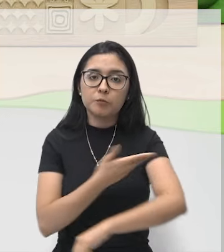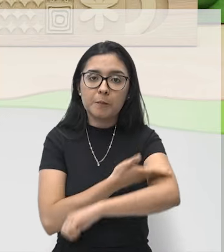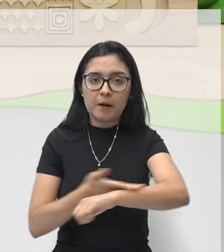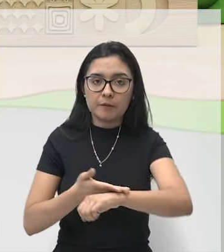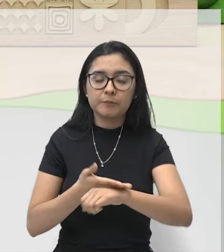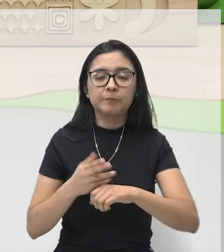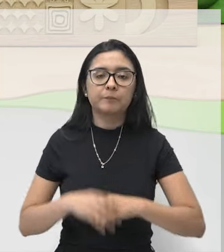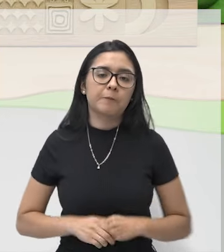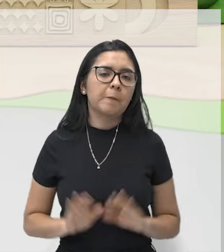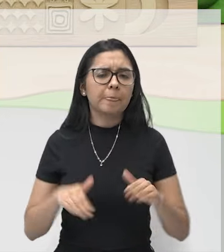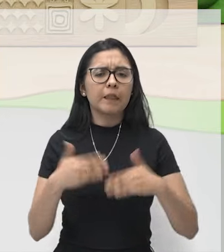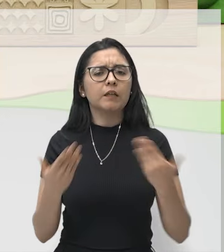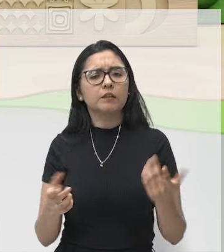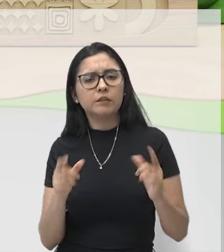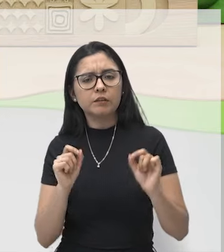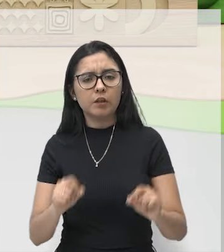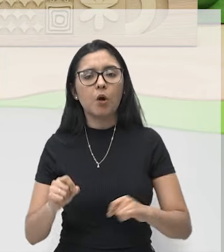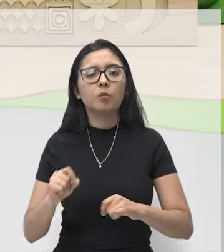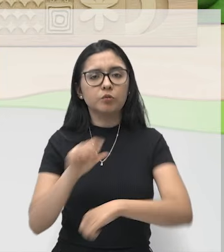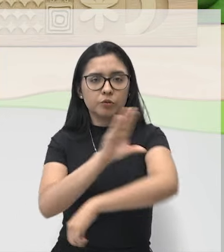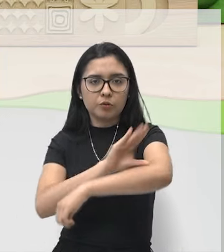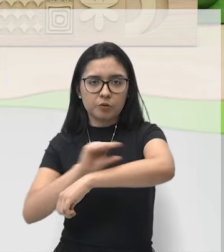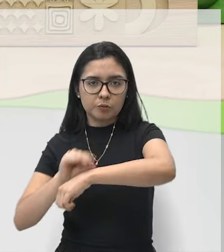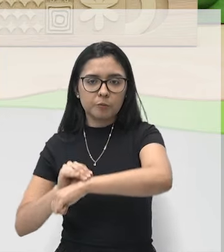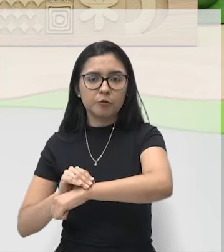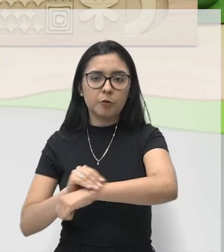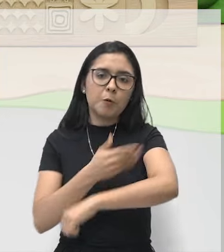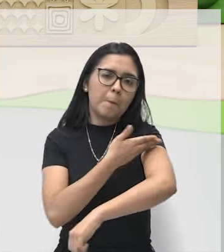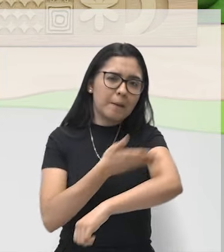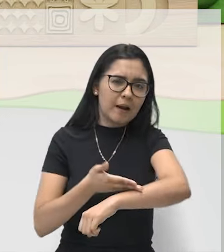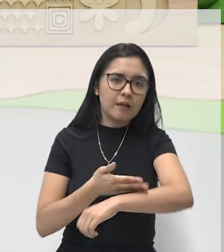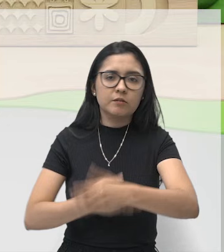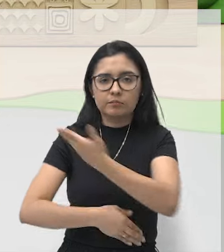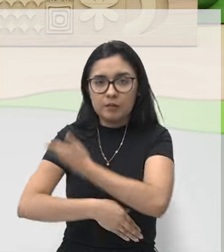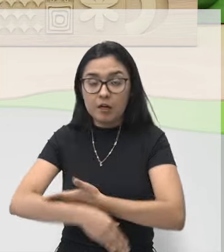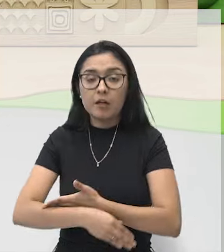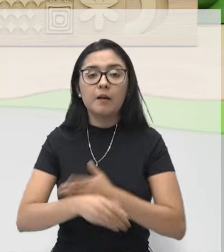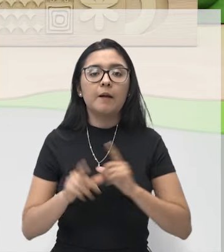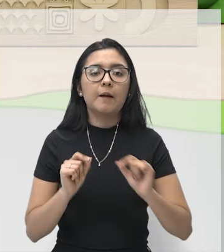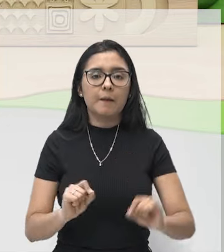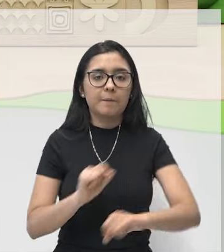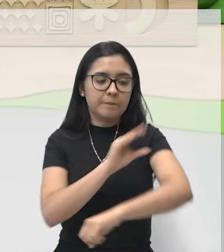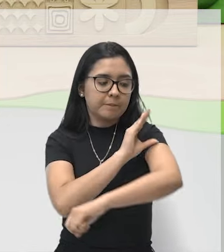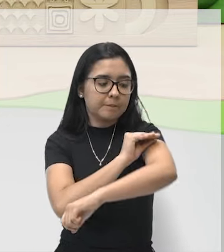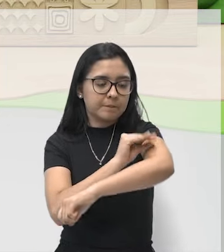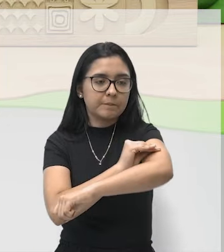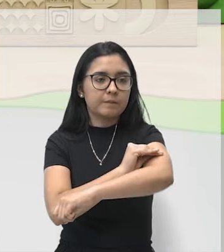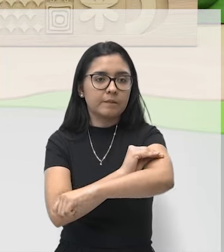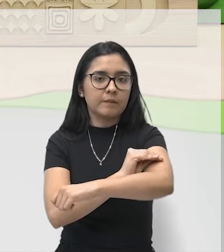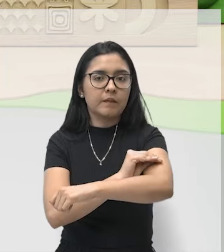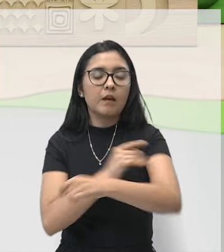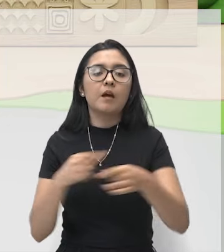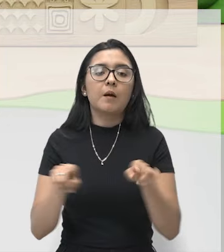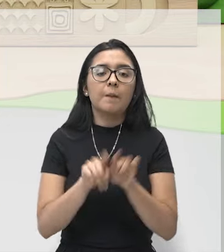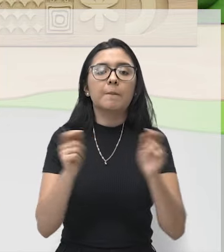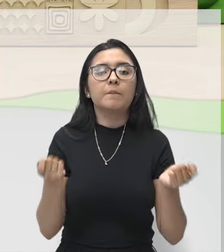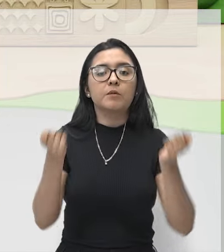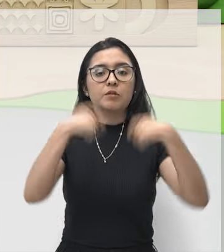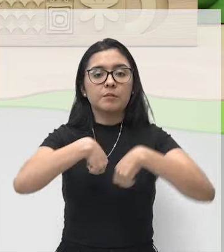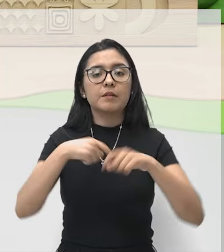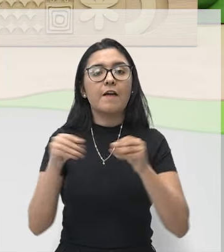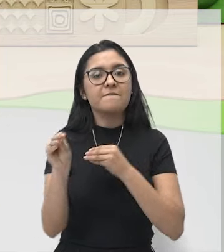Os músculos dos membros superiores são capazes de fazer a pressão exata e permitir a